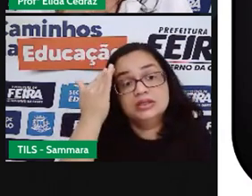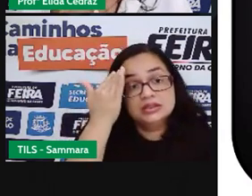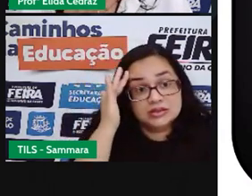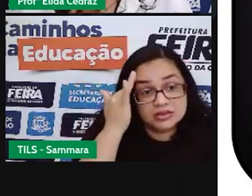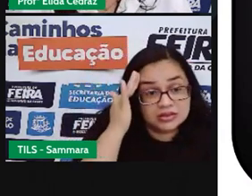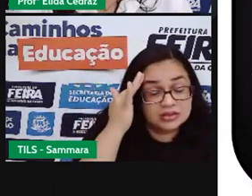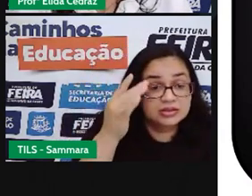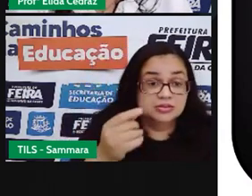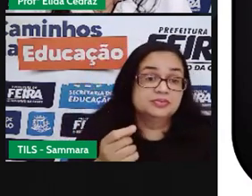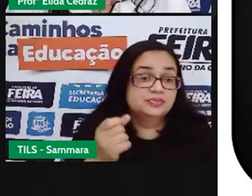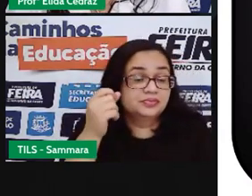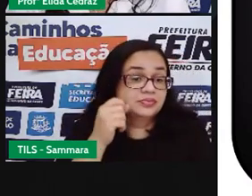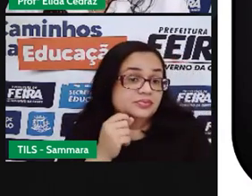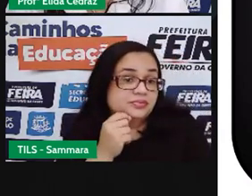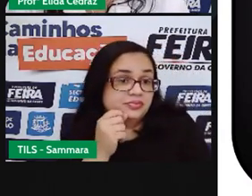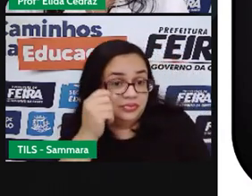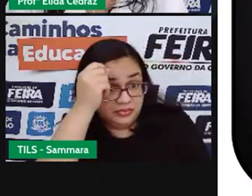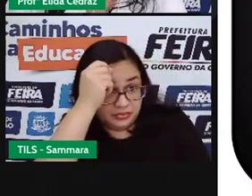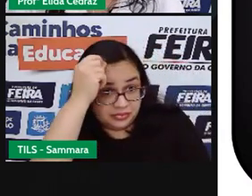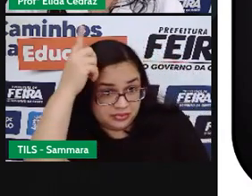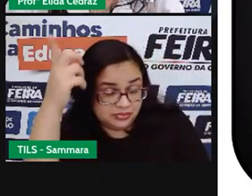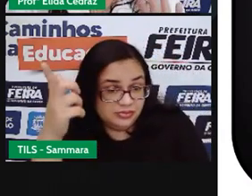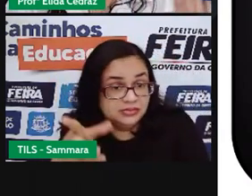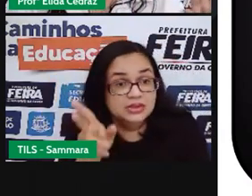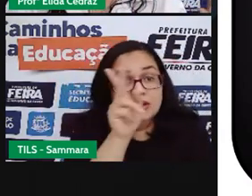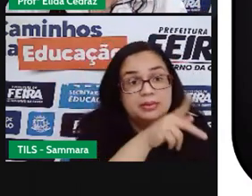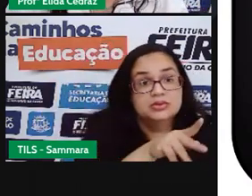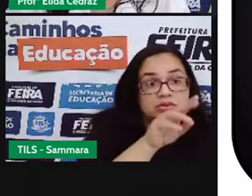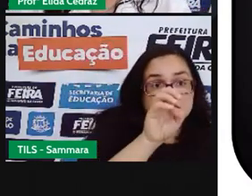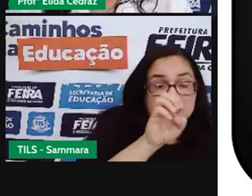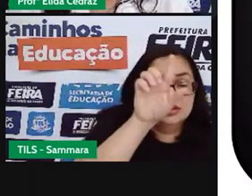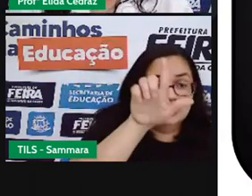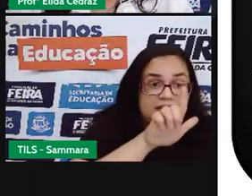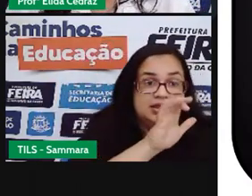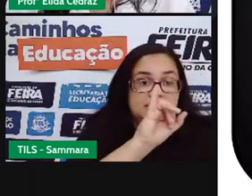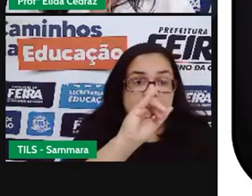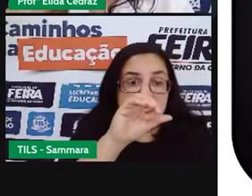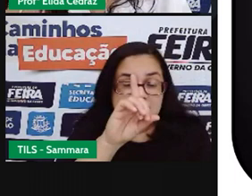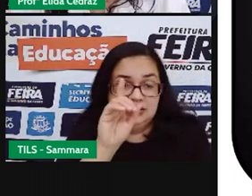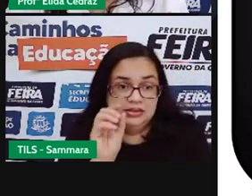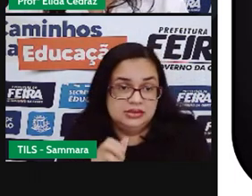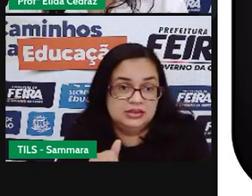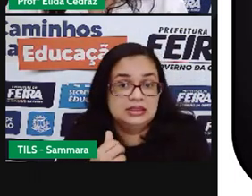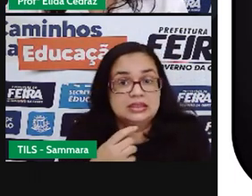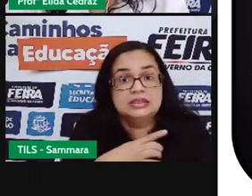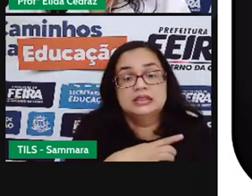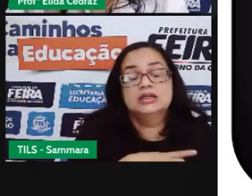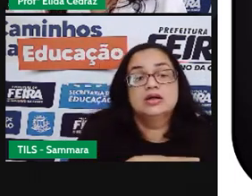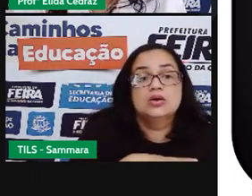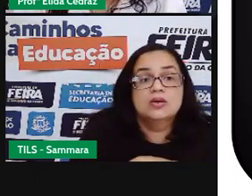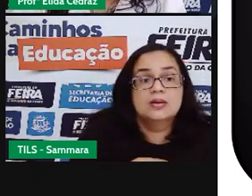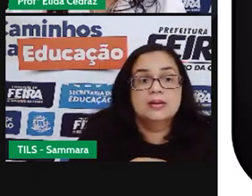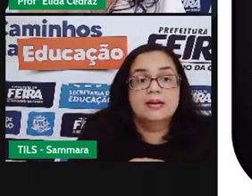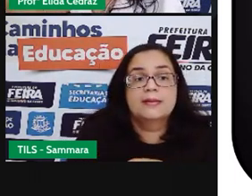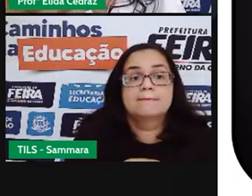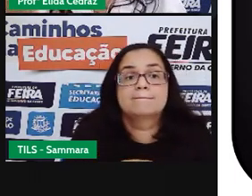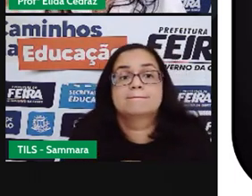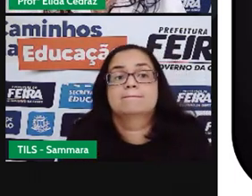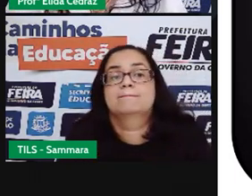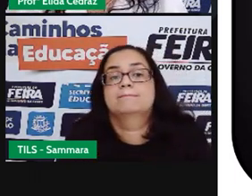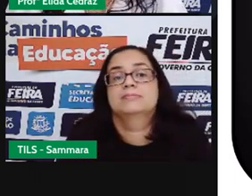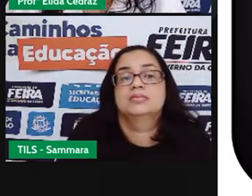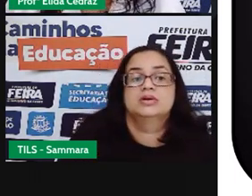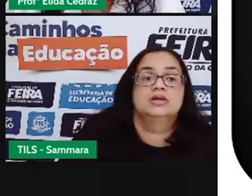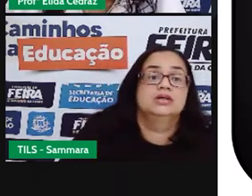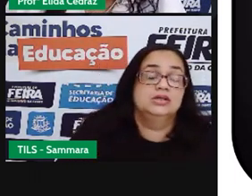a ideia que a Pró Elida teve ao construir o panfleto, ao produzir